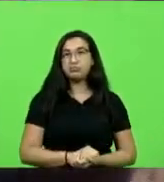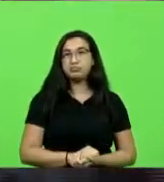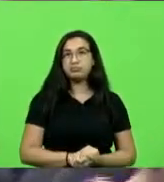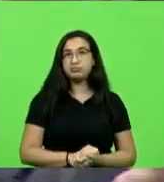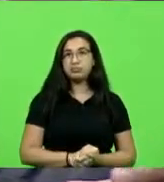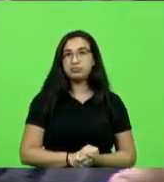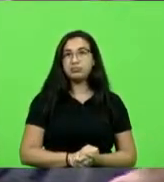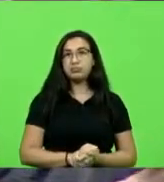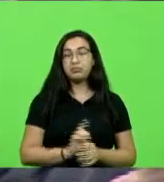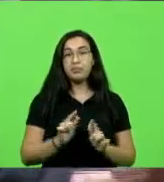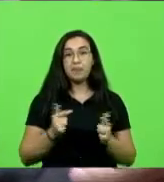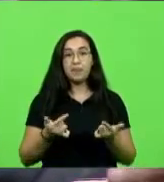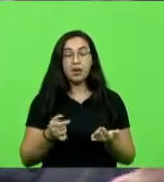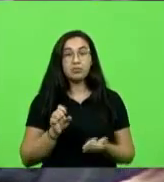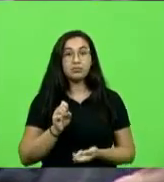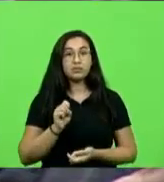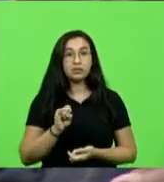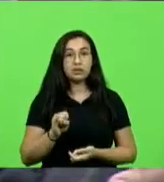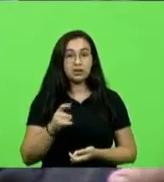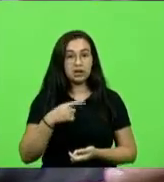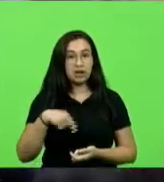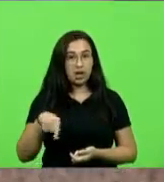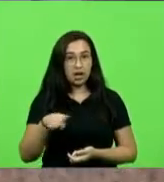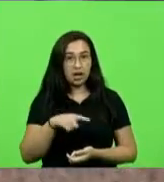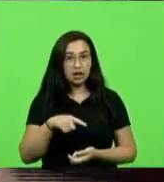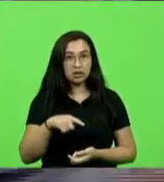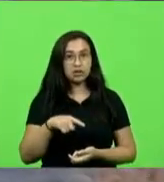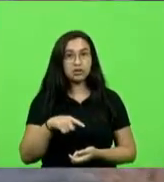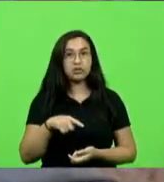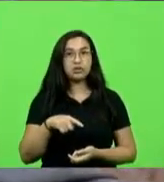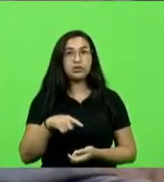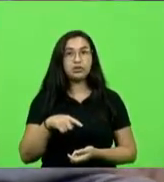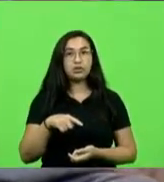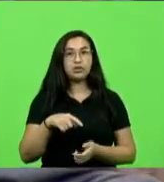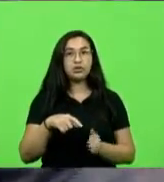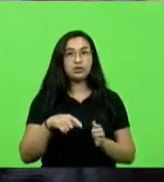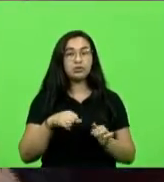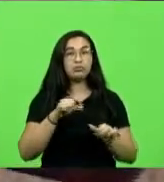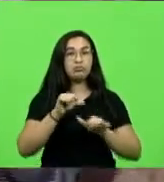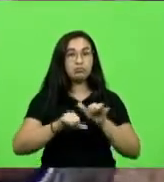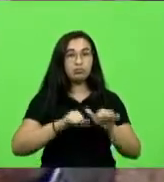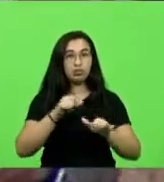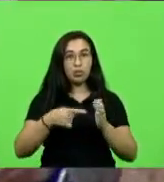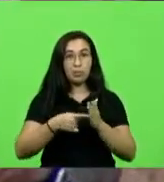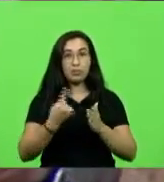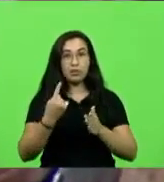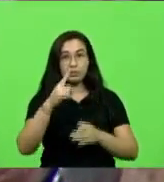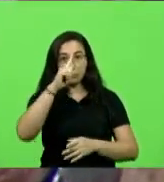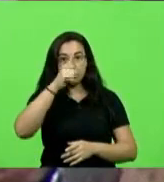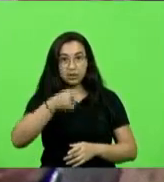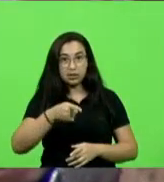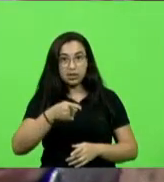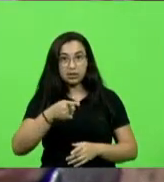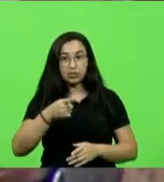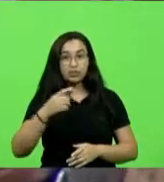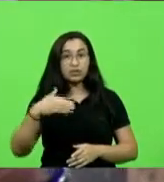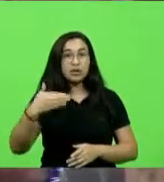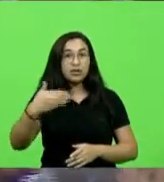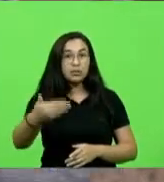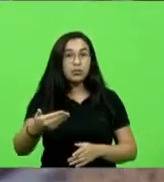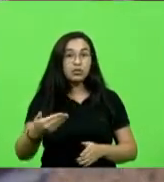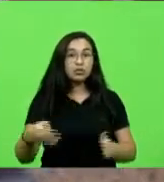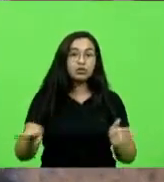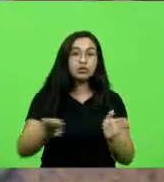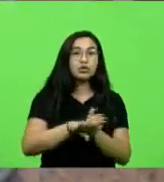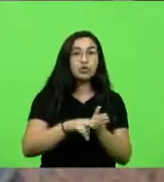Então, se de um lado nós revogamos a prisão do primeiro mandato, estava chegando na casa do presidente o